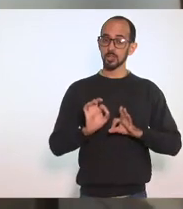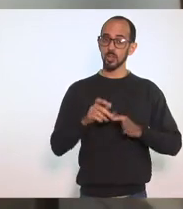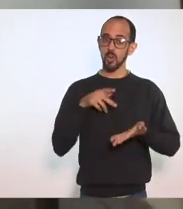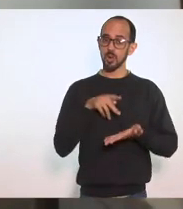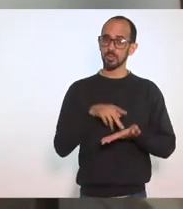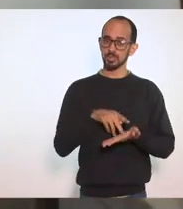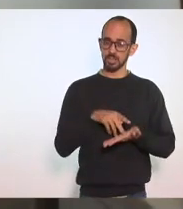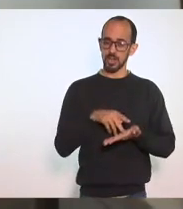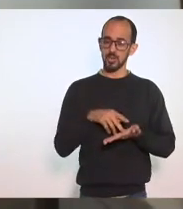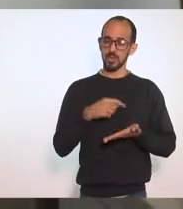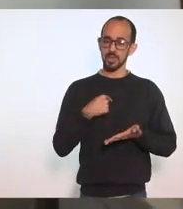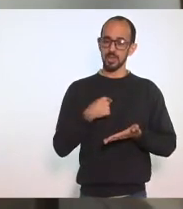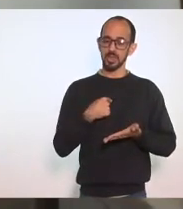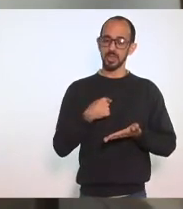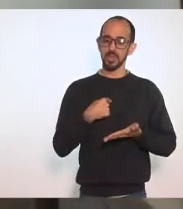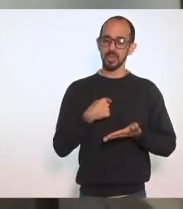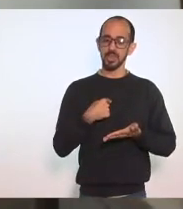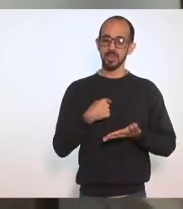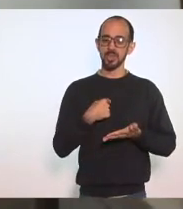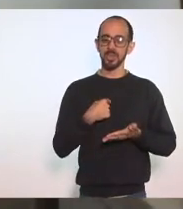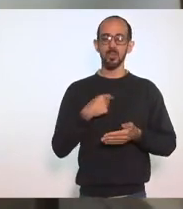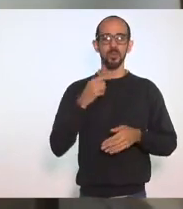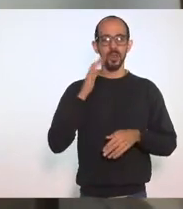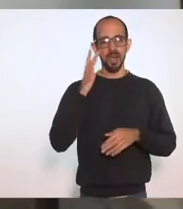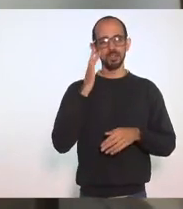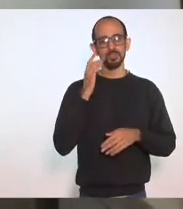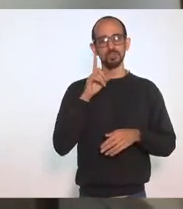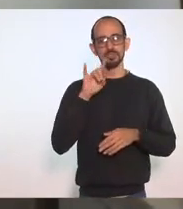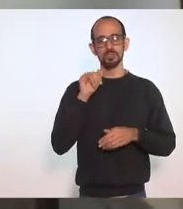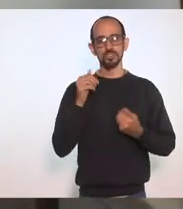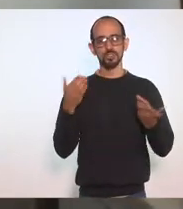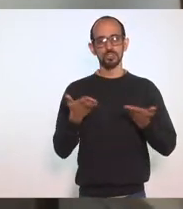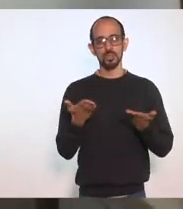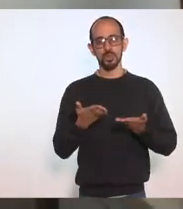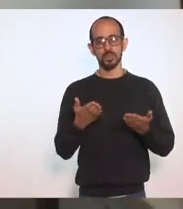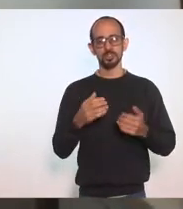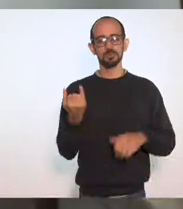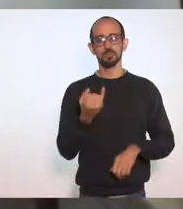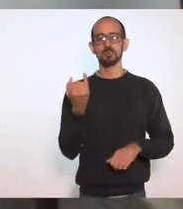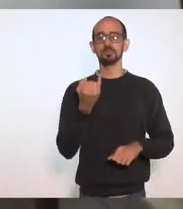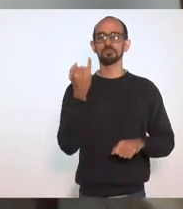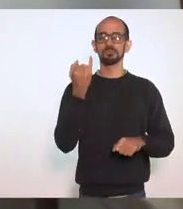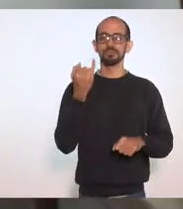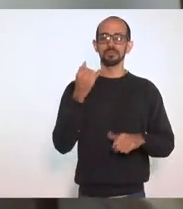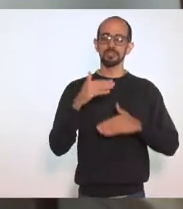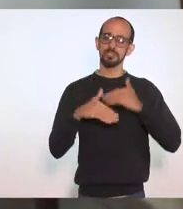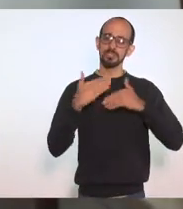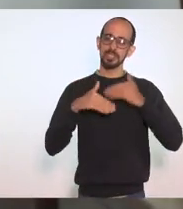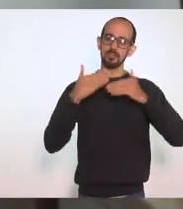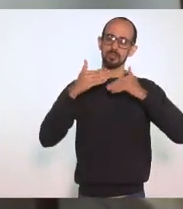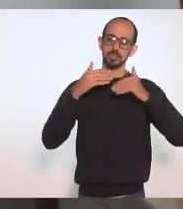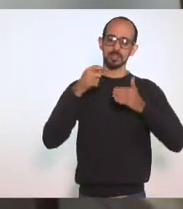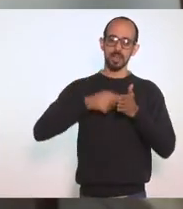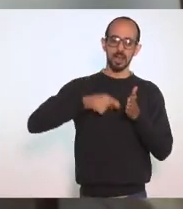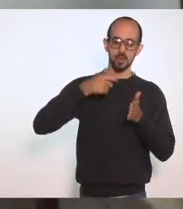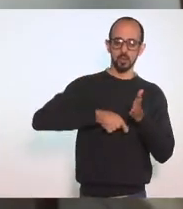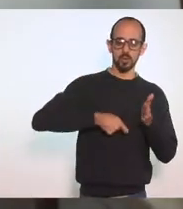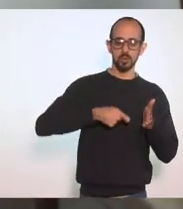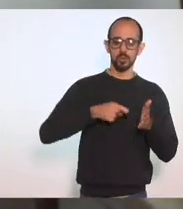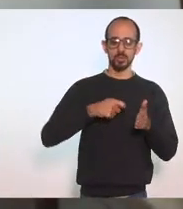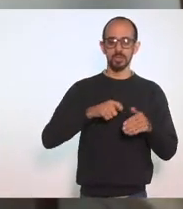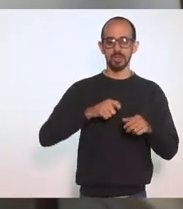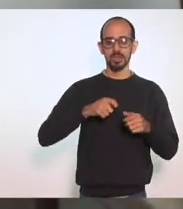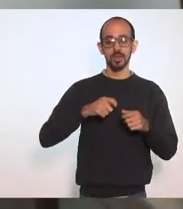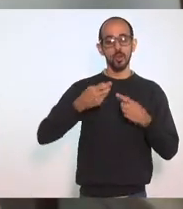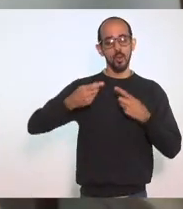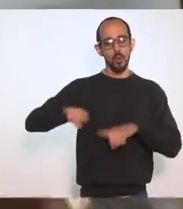Considerei O dia de hoje Um dia Importantíssimo De avanço Na luta Contra a discriminação Religiosa